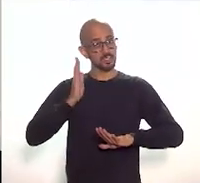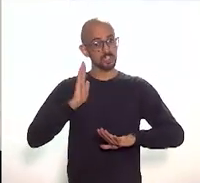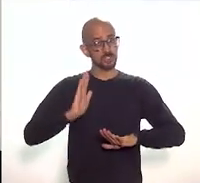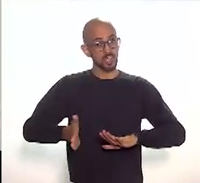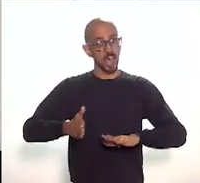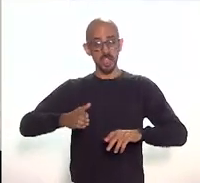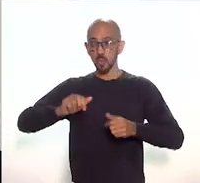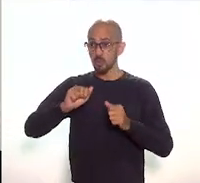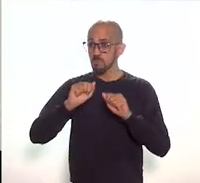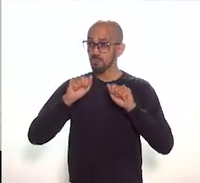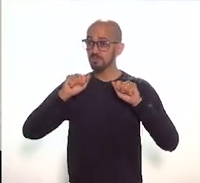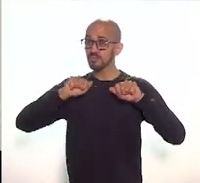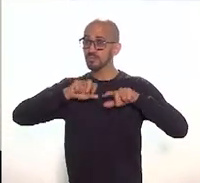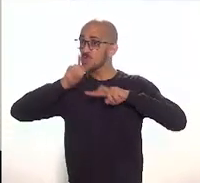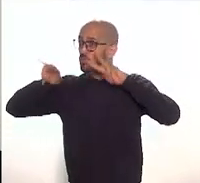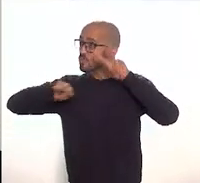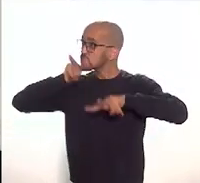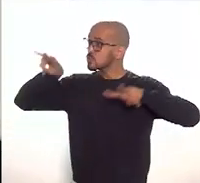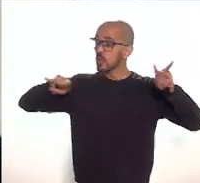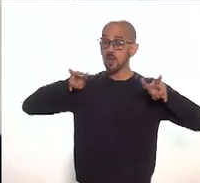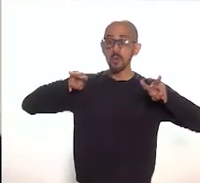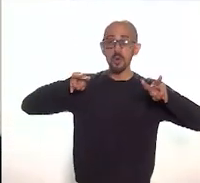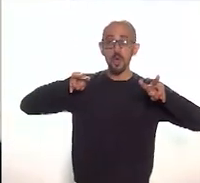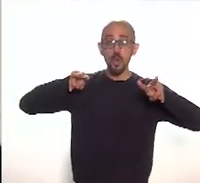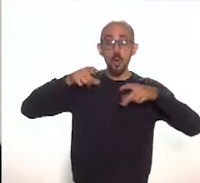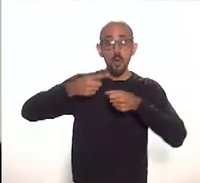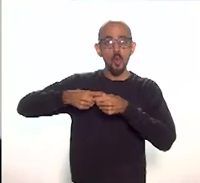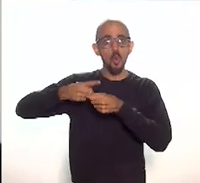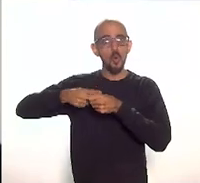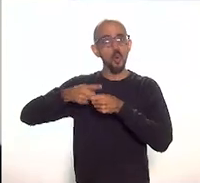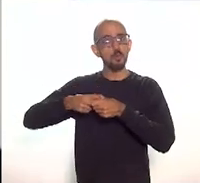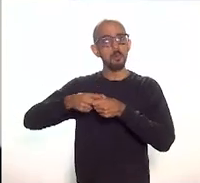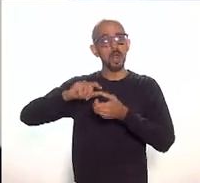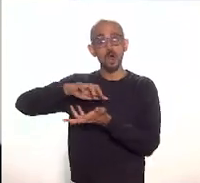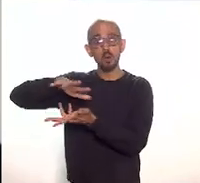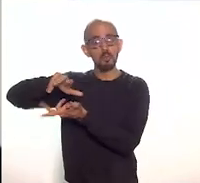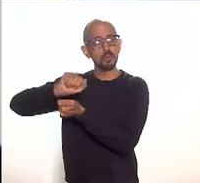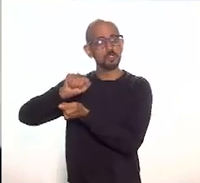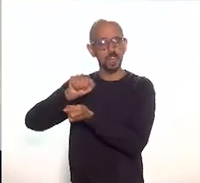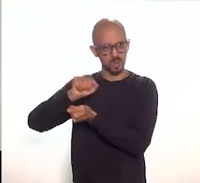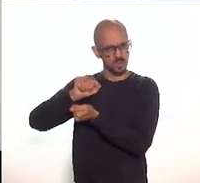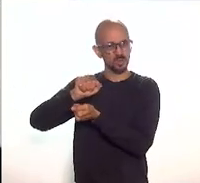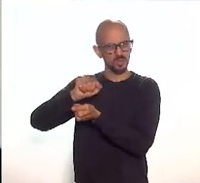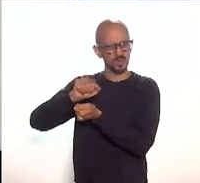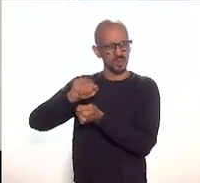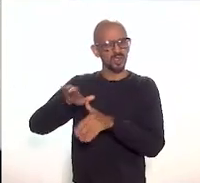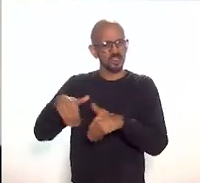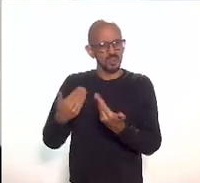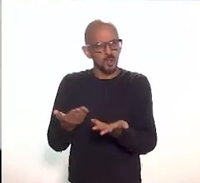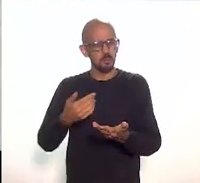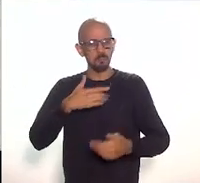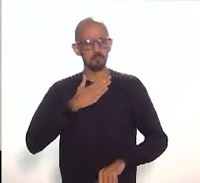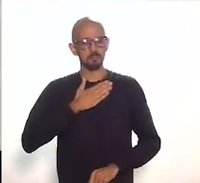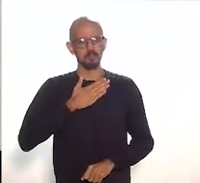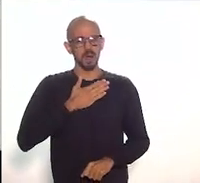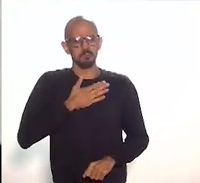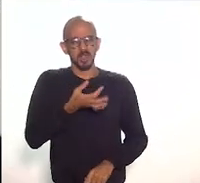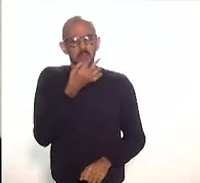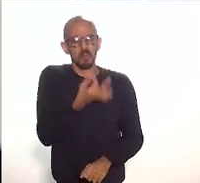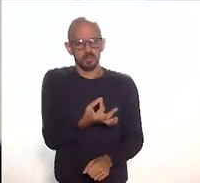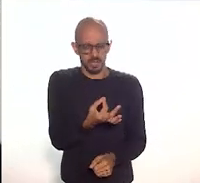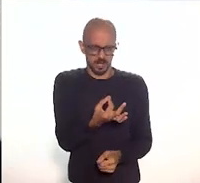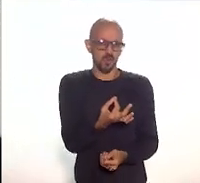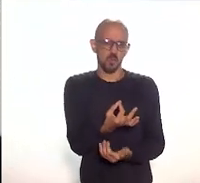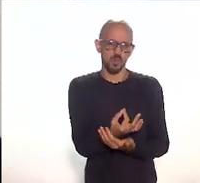paisagem cultural urbana do mundo. E aí, o que eu considero é que, na verdade, o estabelecimento